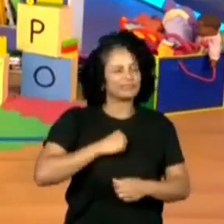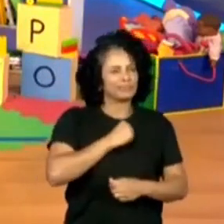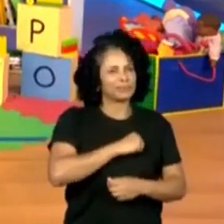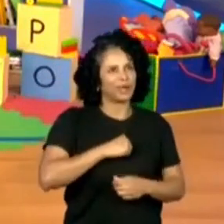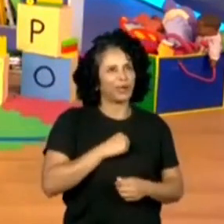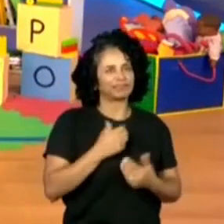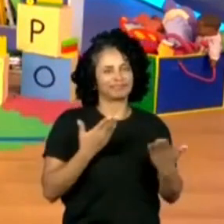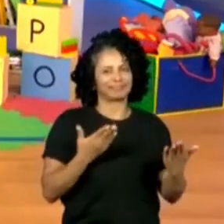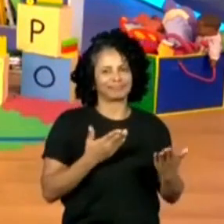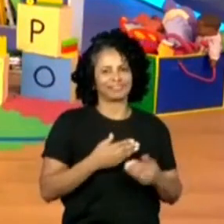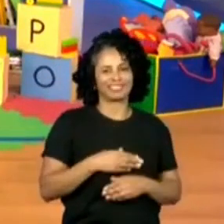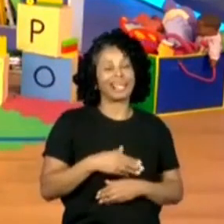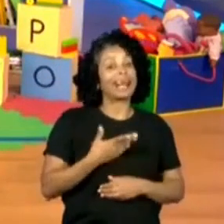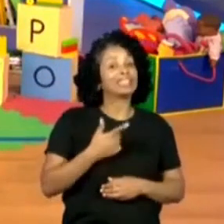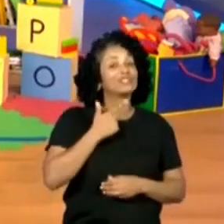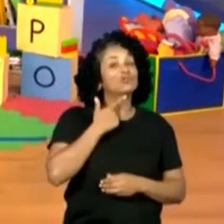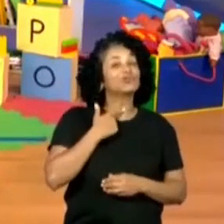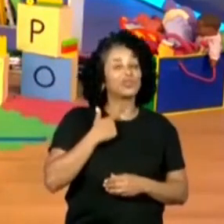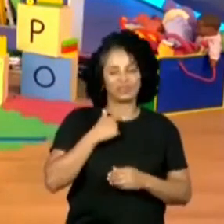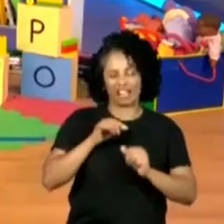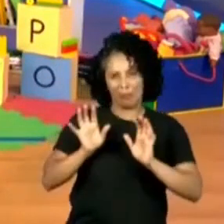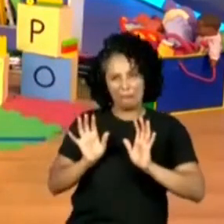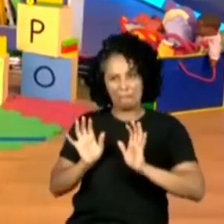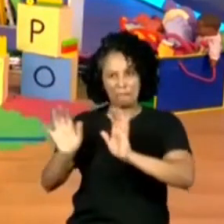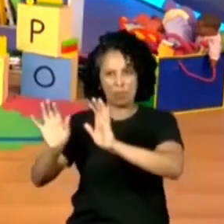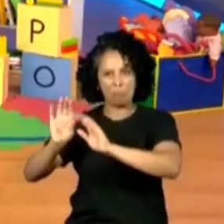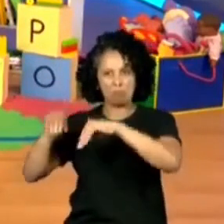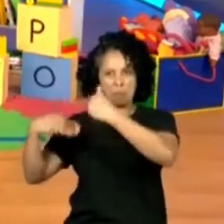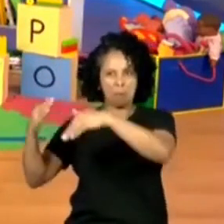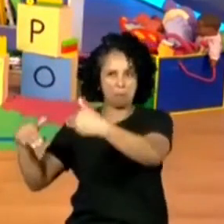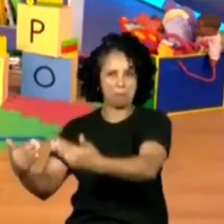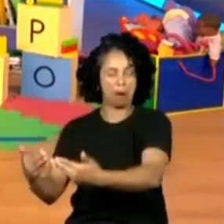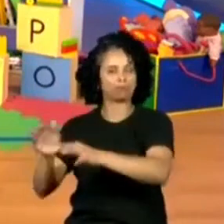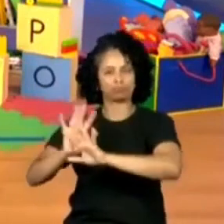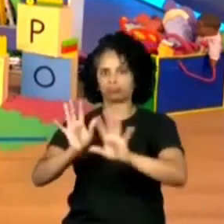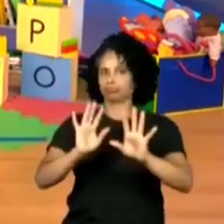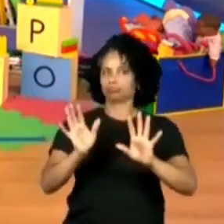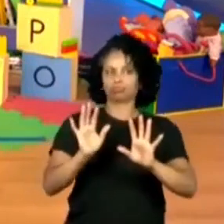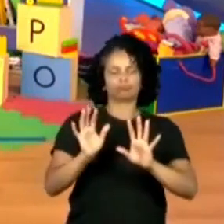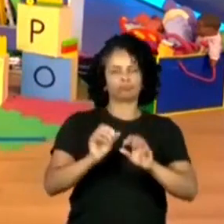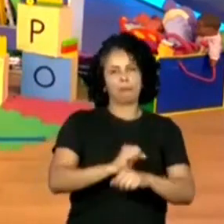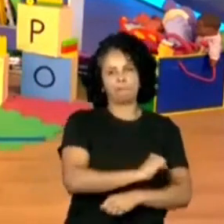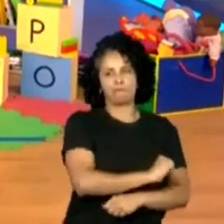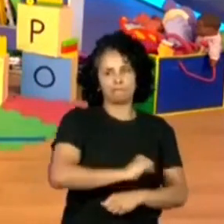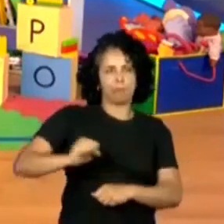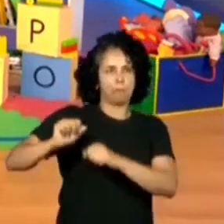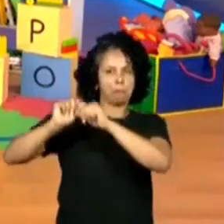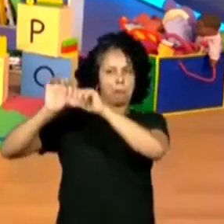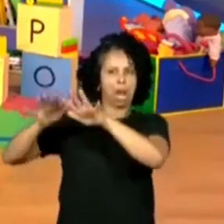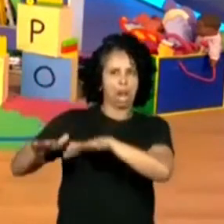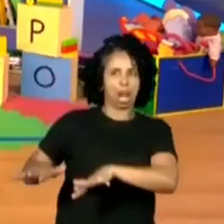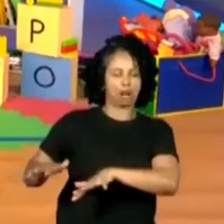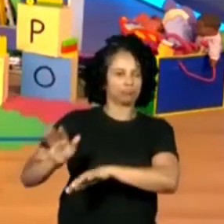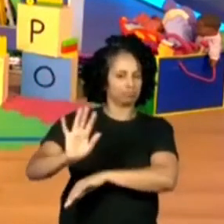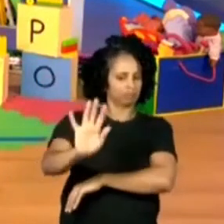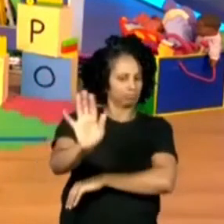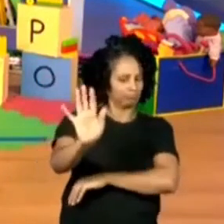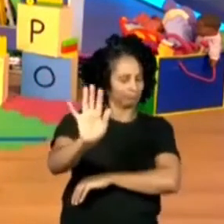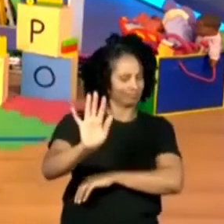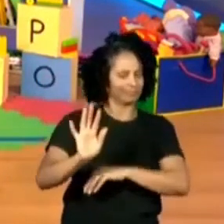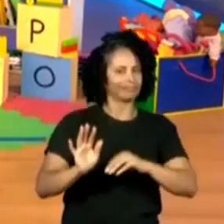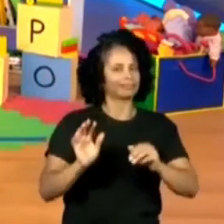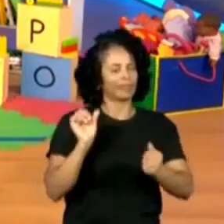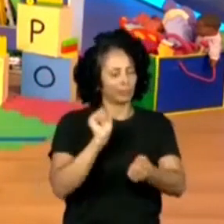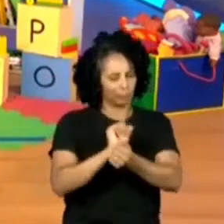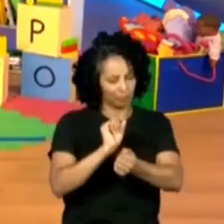derrubar essas coisas, mas ele falou que não é para eu fazer isso. Então, eu não vou fazer. Vamos ver se até o final da aula eu não